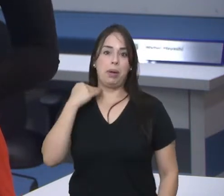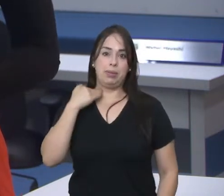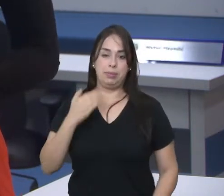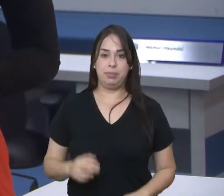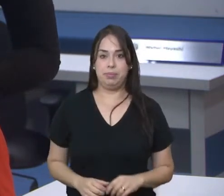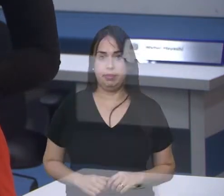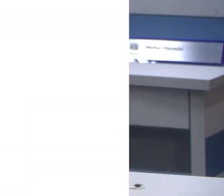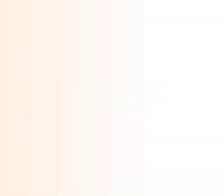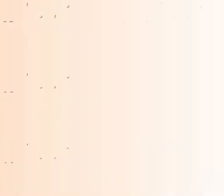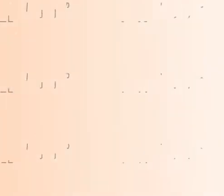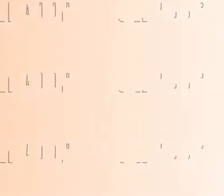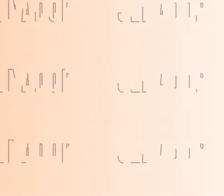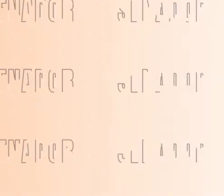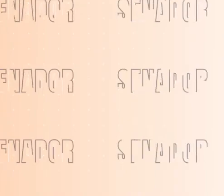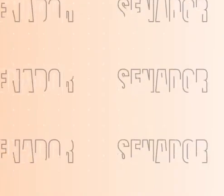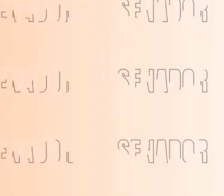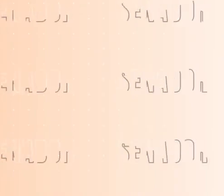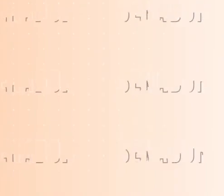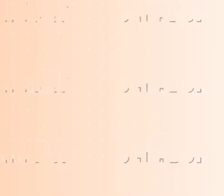Banco Central.